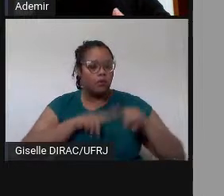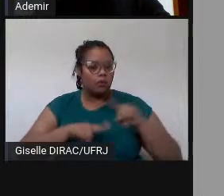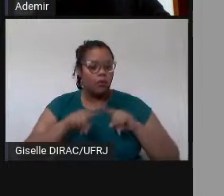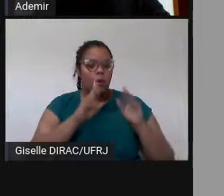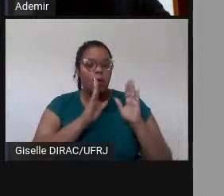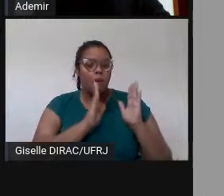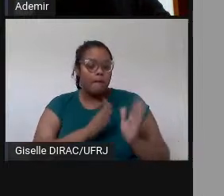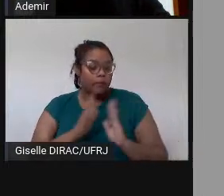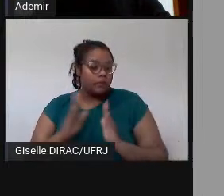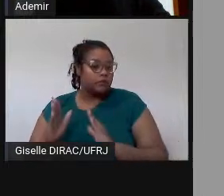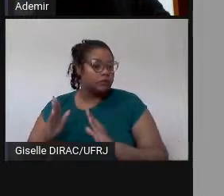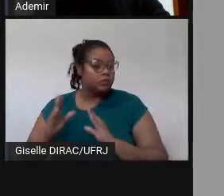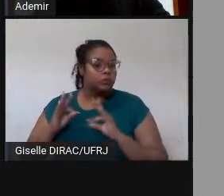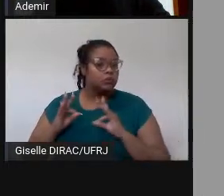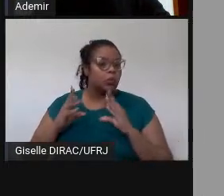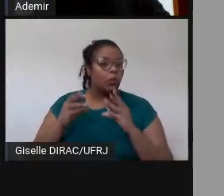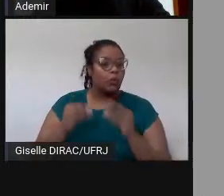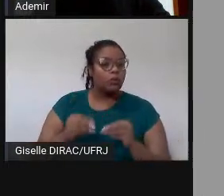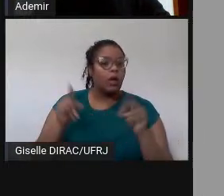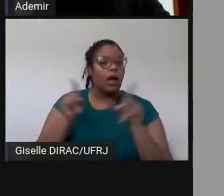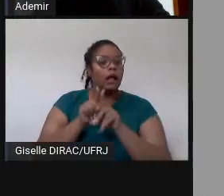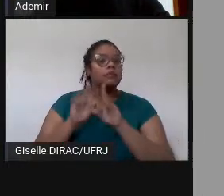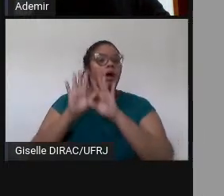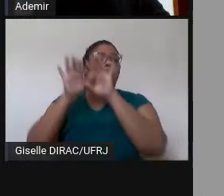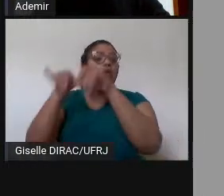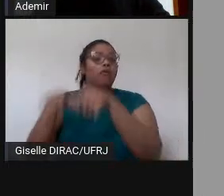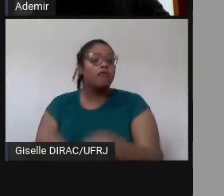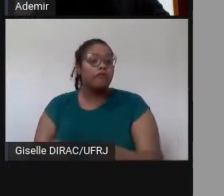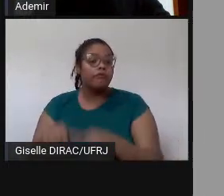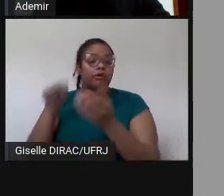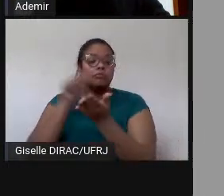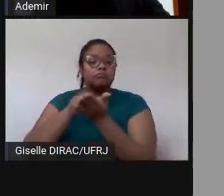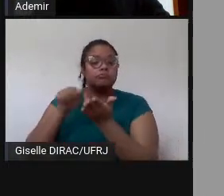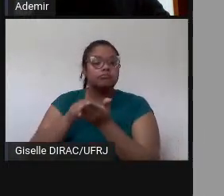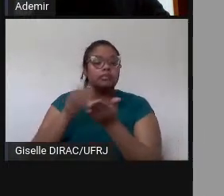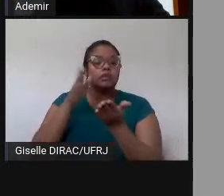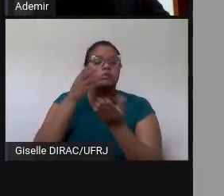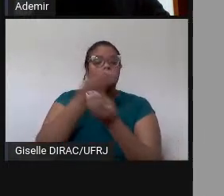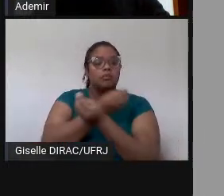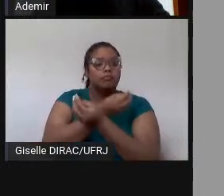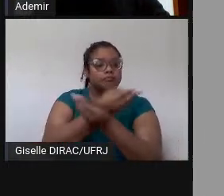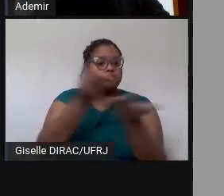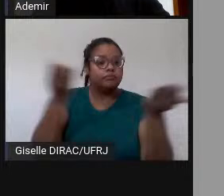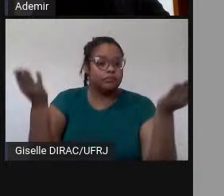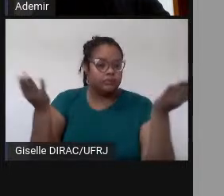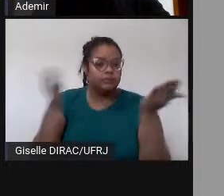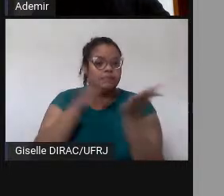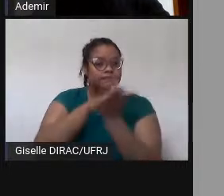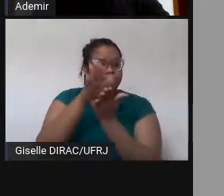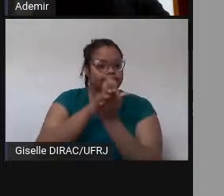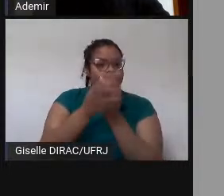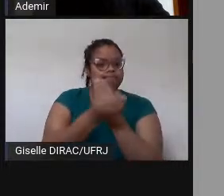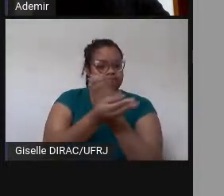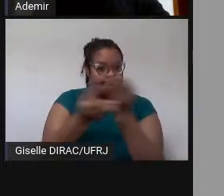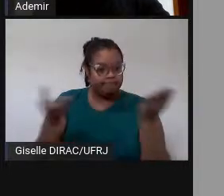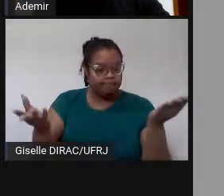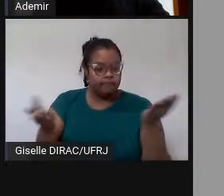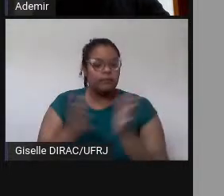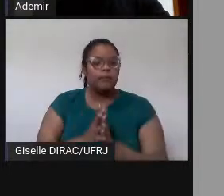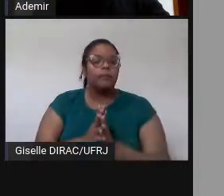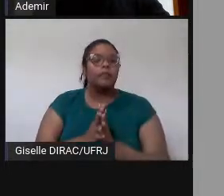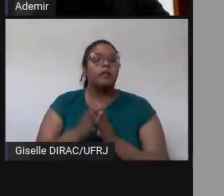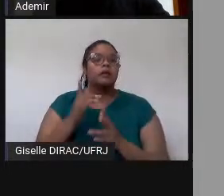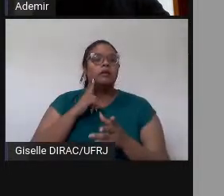todo até o final da publicação de um volume. A revisão,